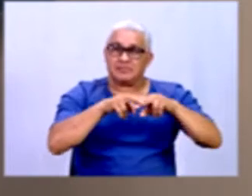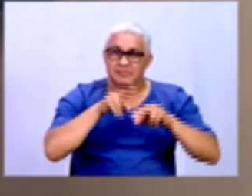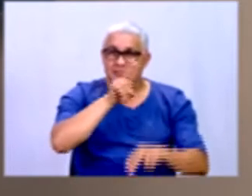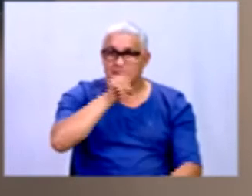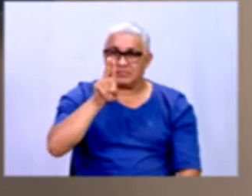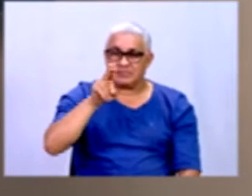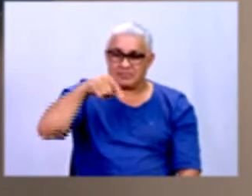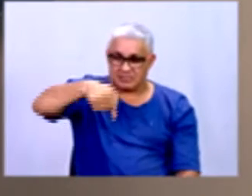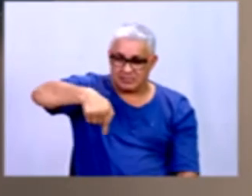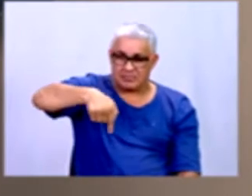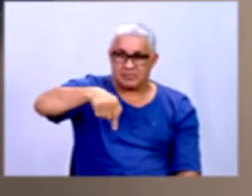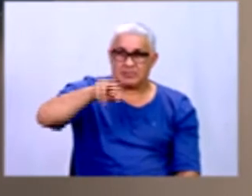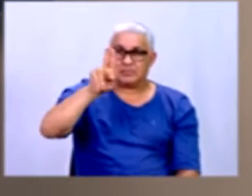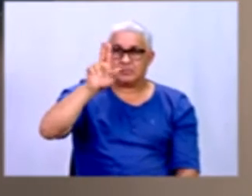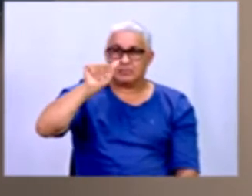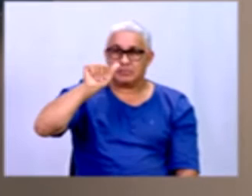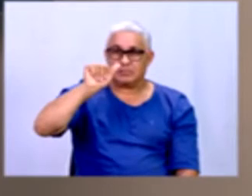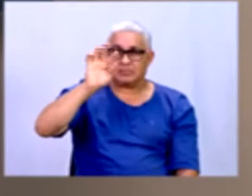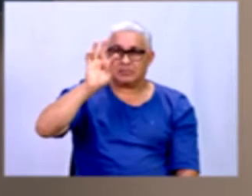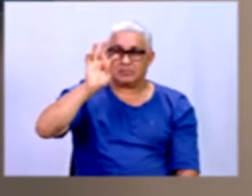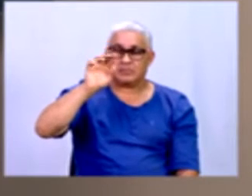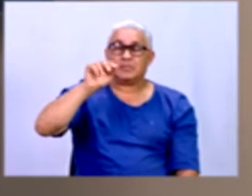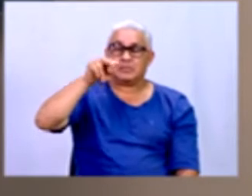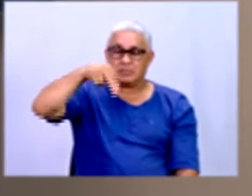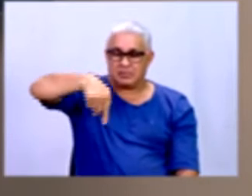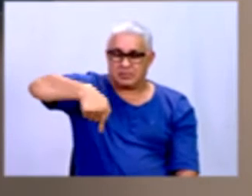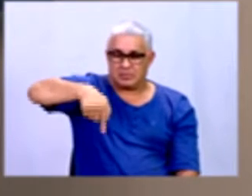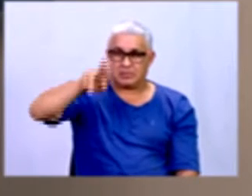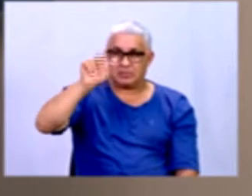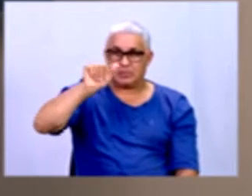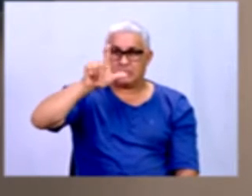qualitativa ordinal, tá? Ficou claro, né?